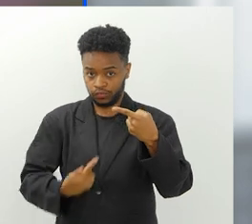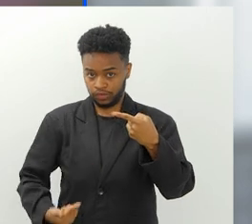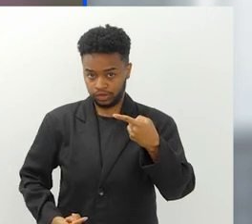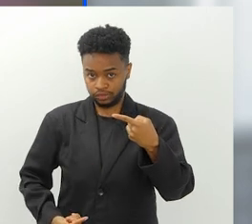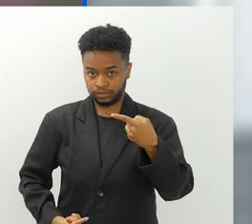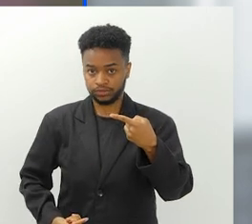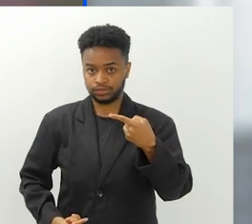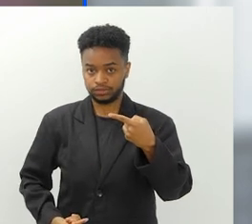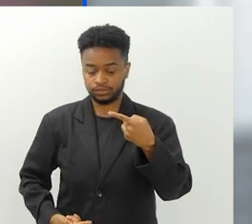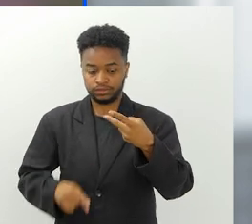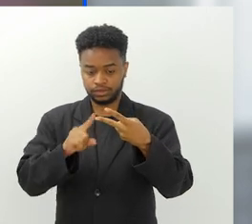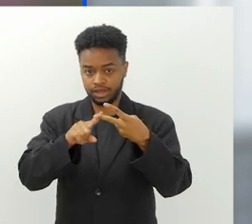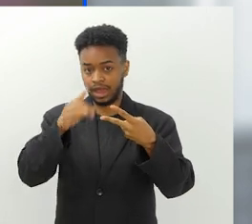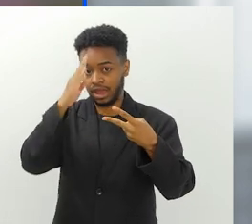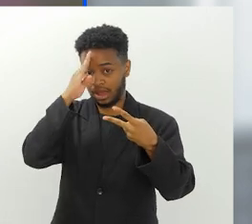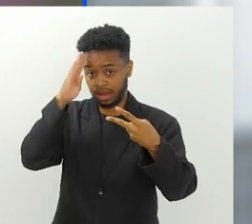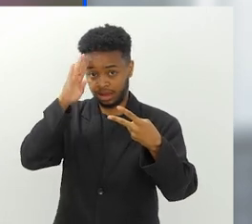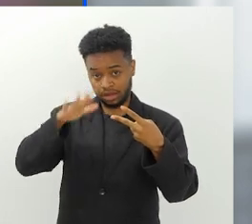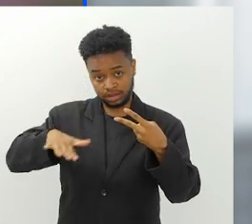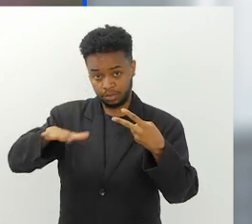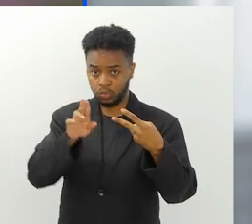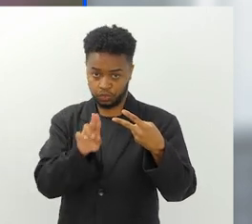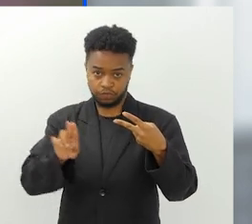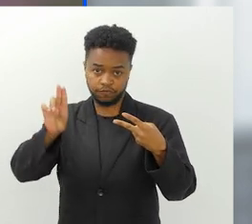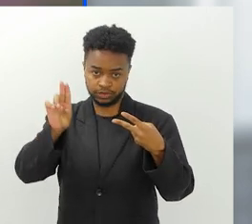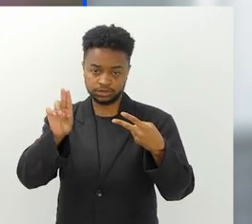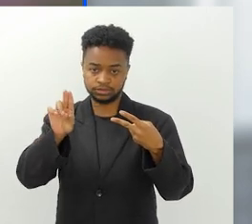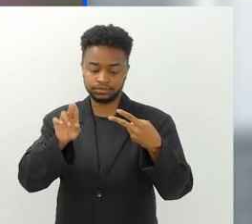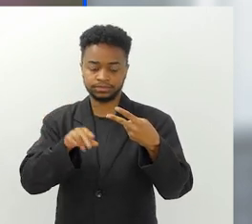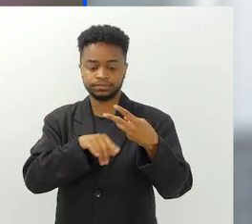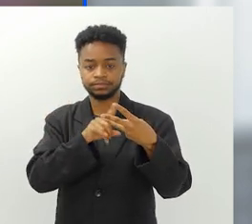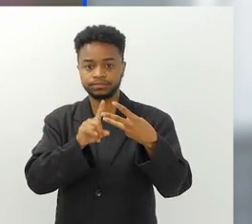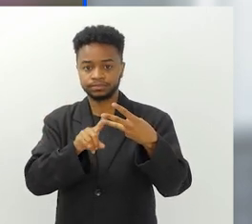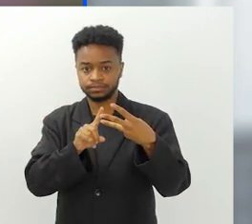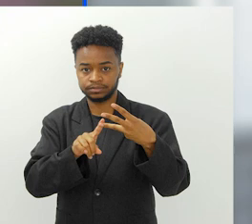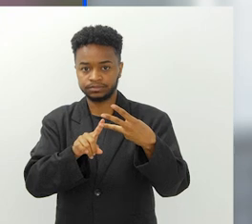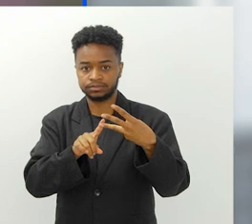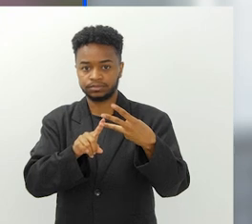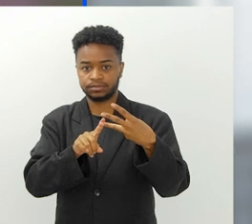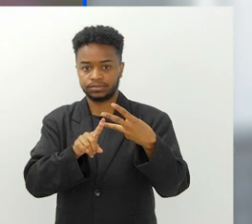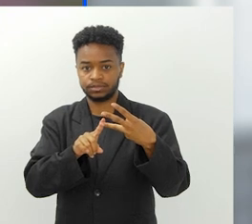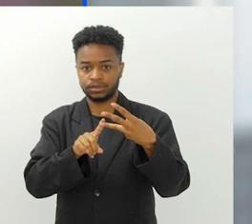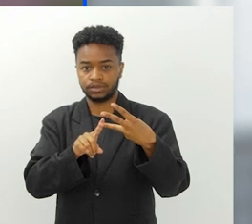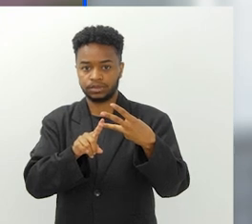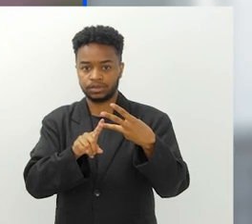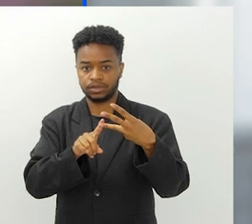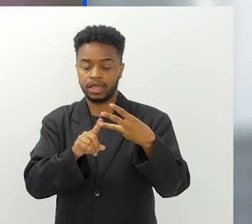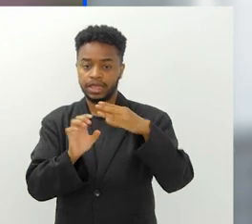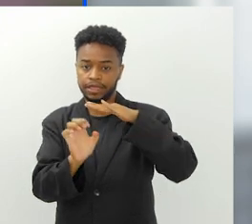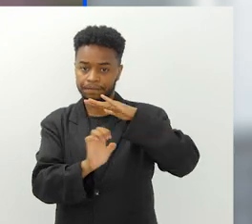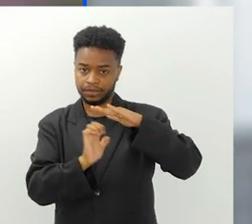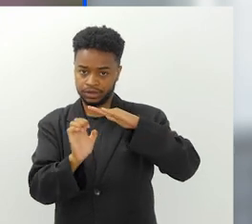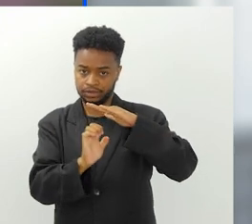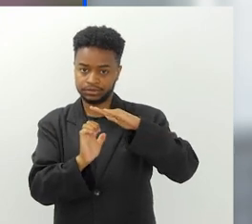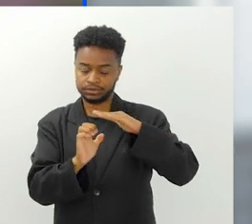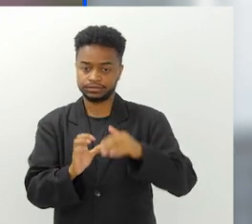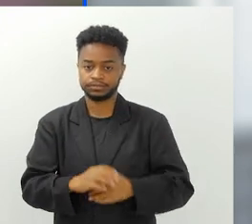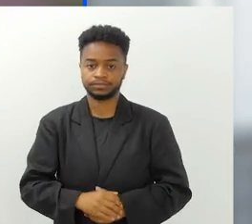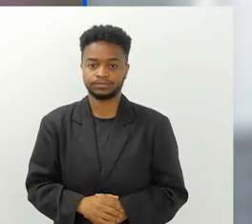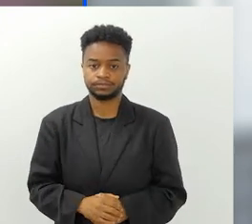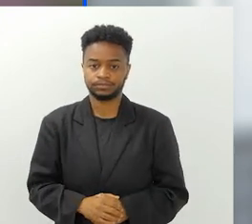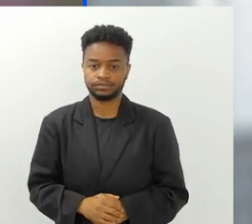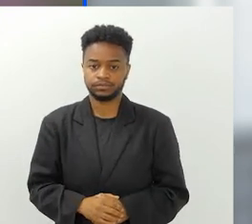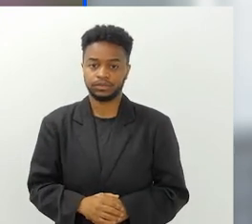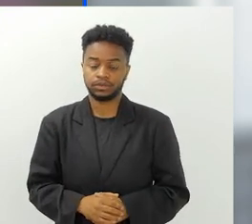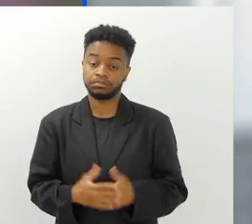governo, academia, ou seja, universidade e as empresas